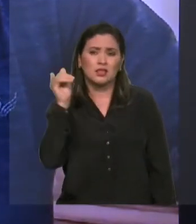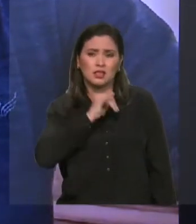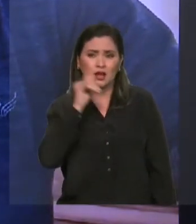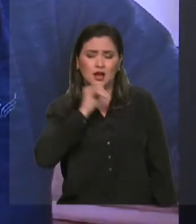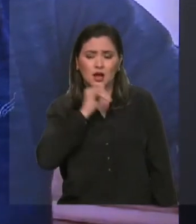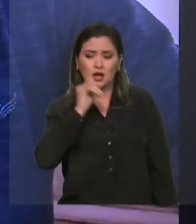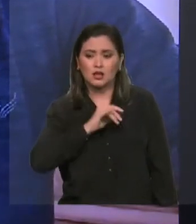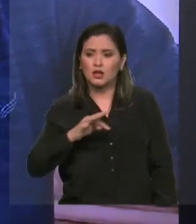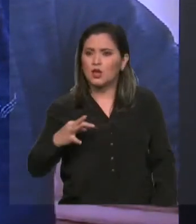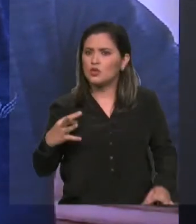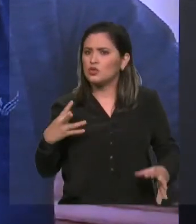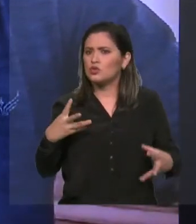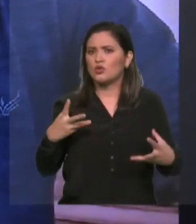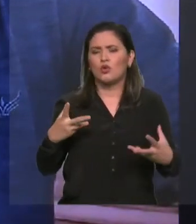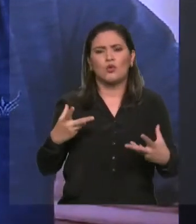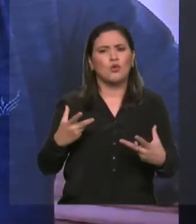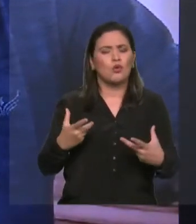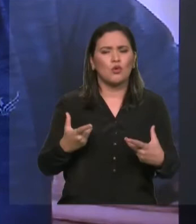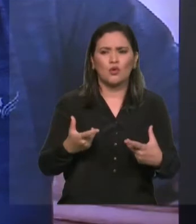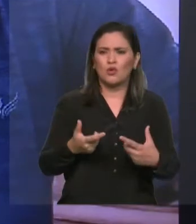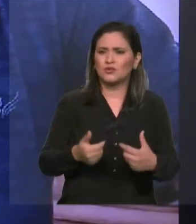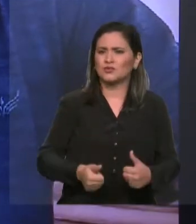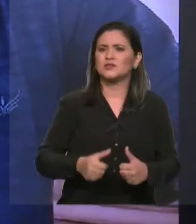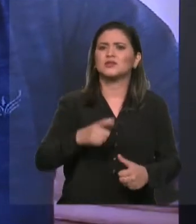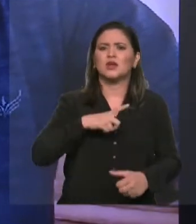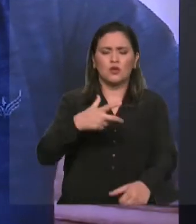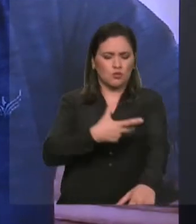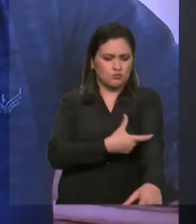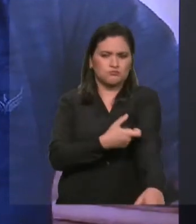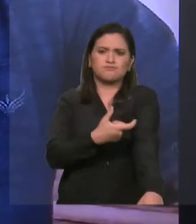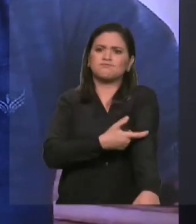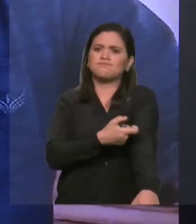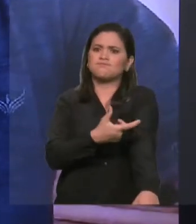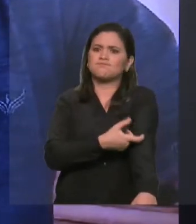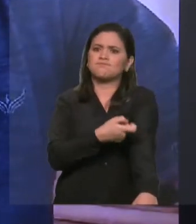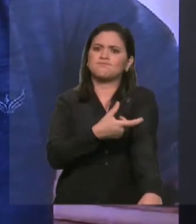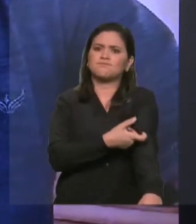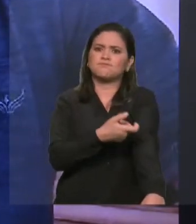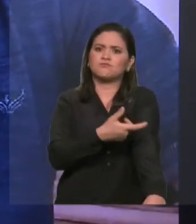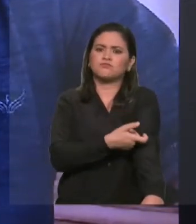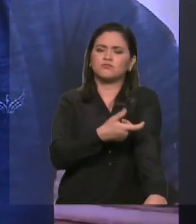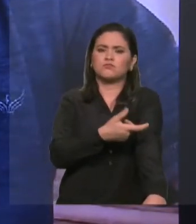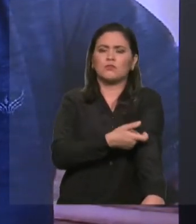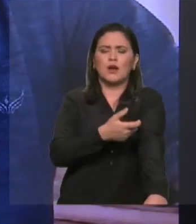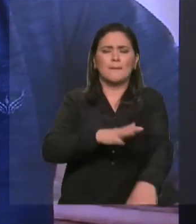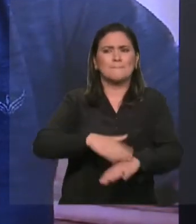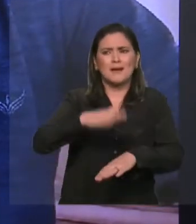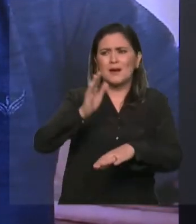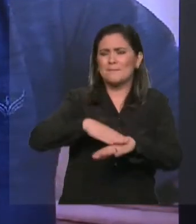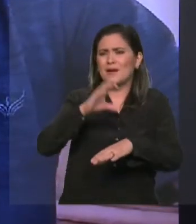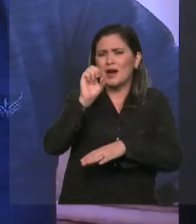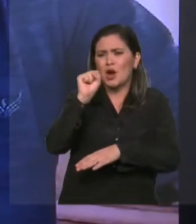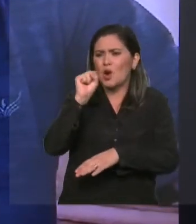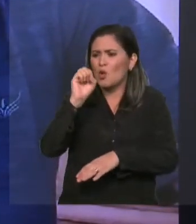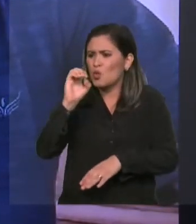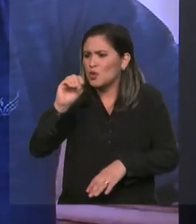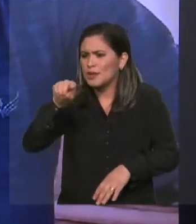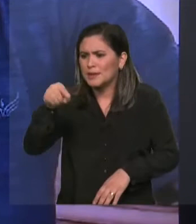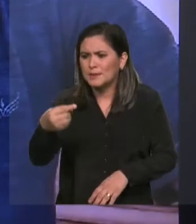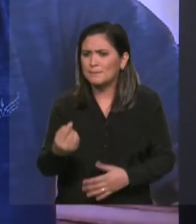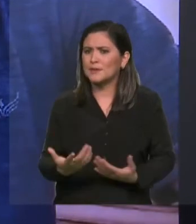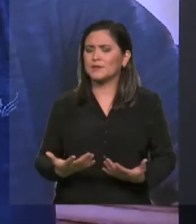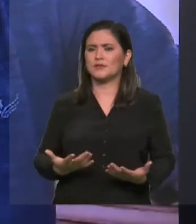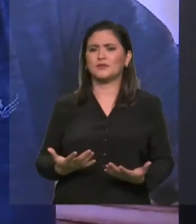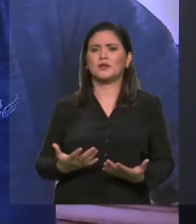testes para 1 milhão de habitantes. Isso não demonstra o quadro real da